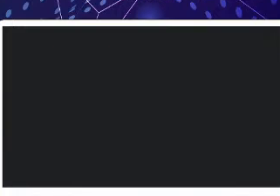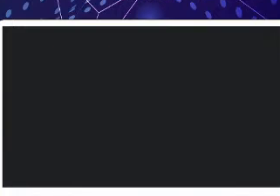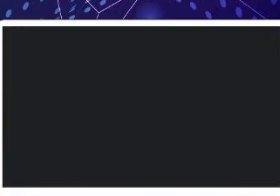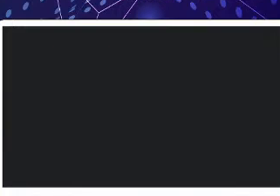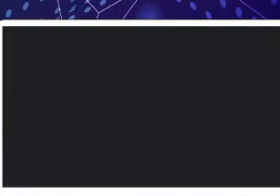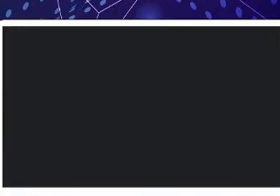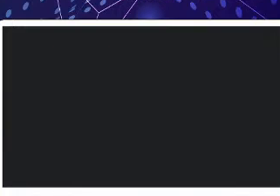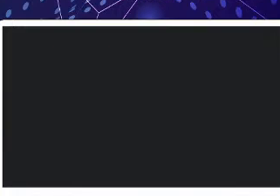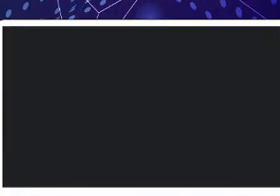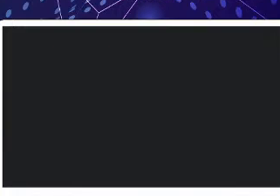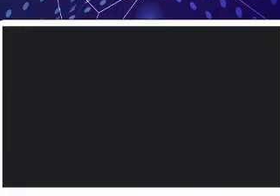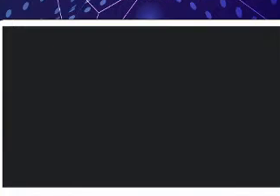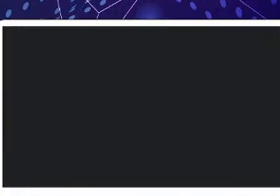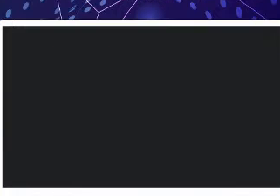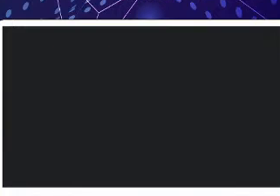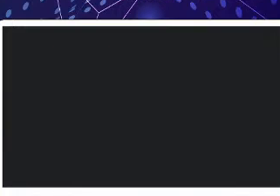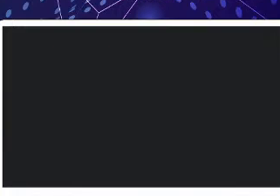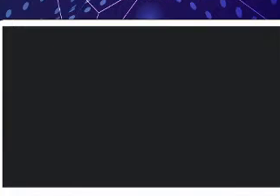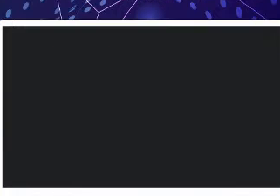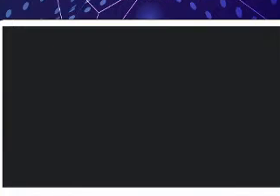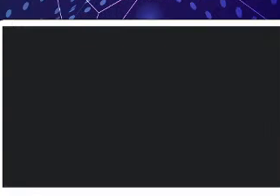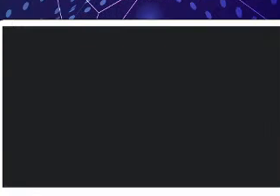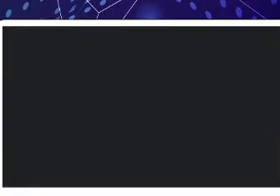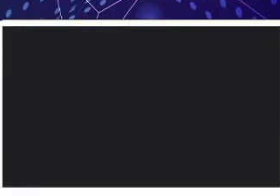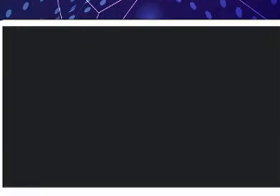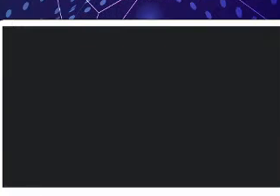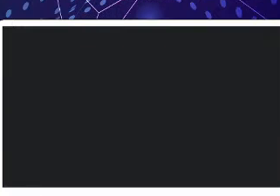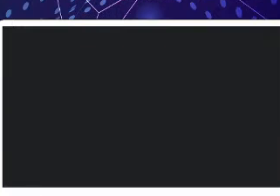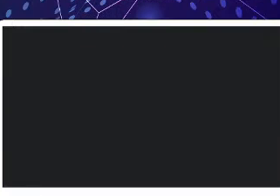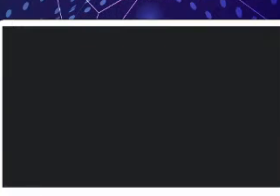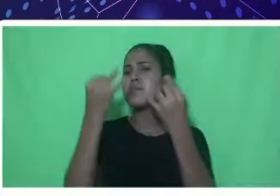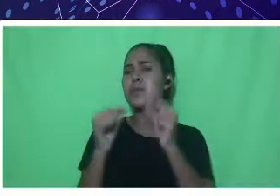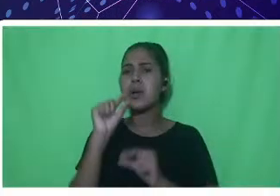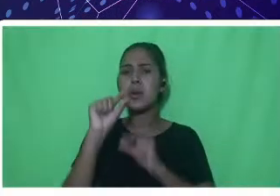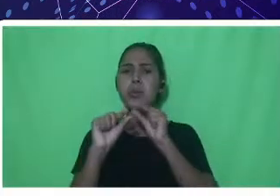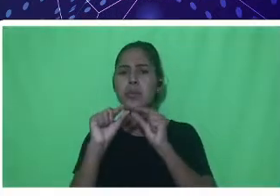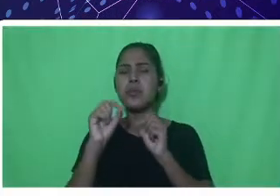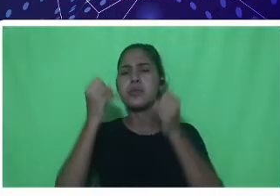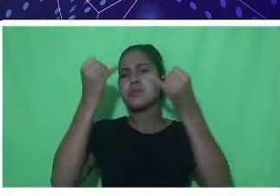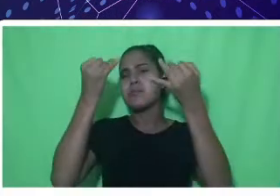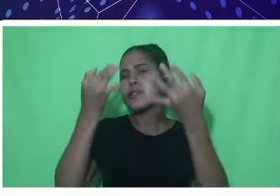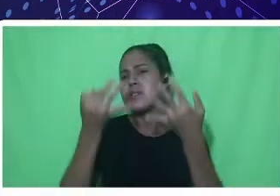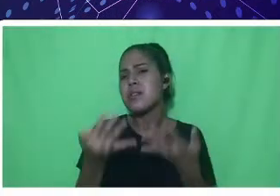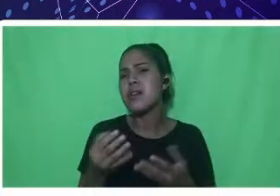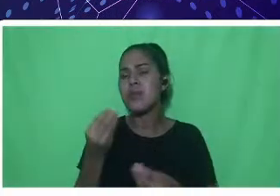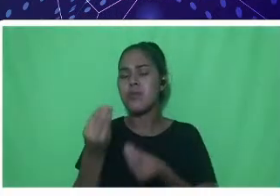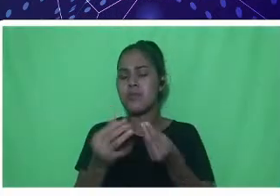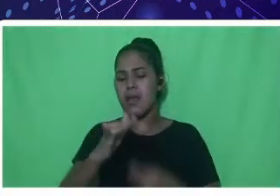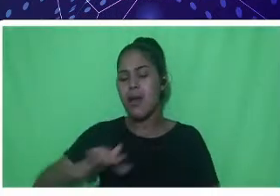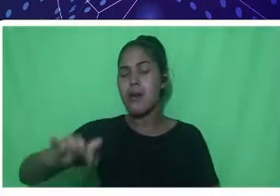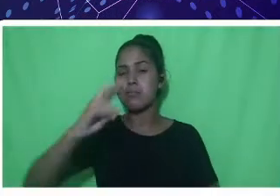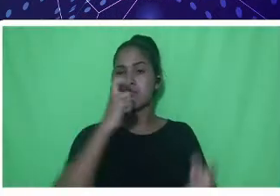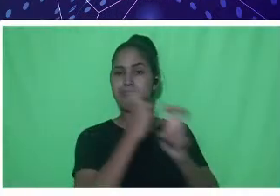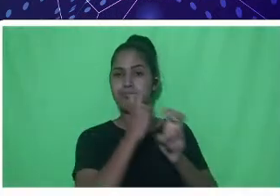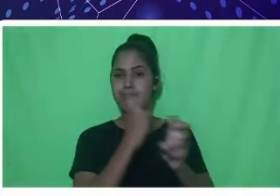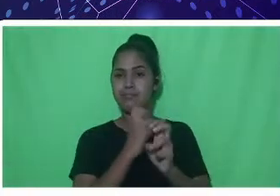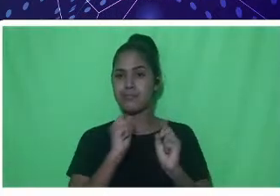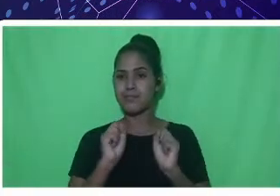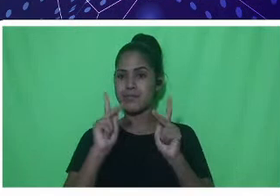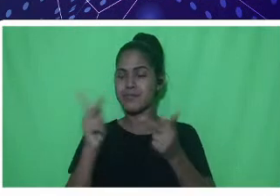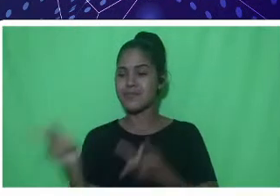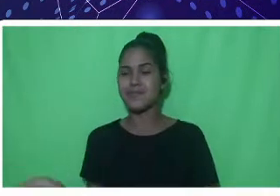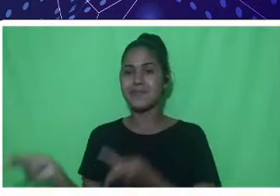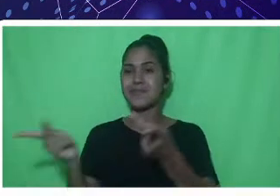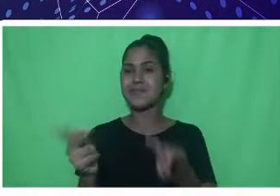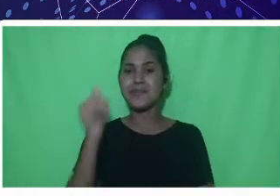de Colar Grau e ela vai falar algumas coisas e eu estou aberto às perguntas, a esse debate aí. Por favor, Érica, fica à vontade